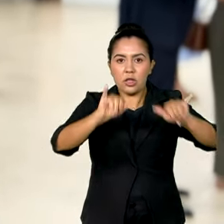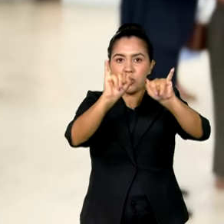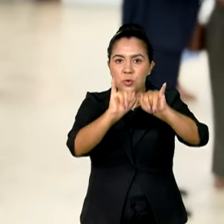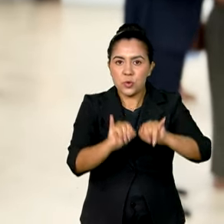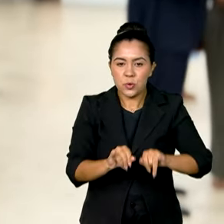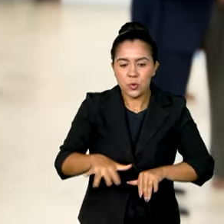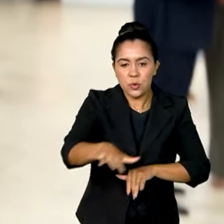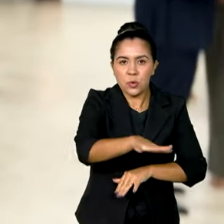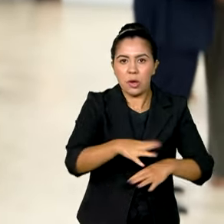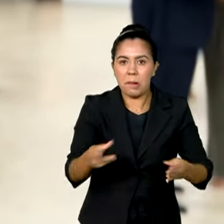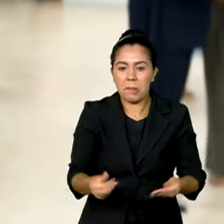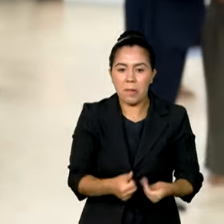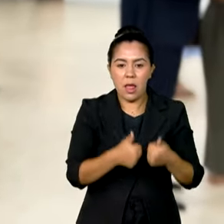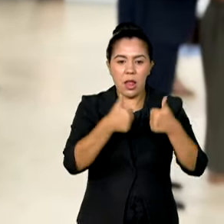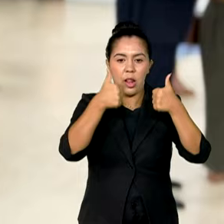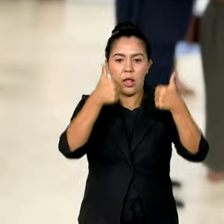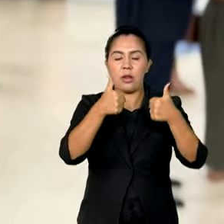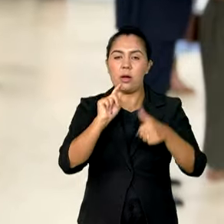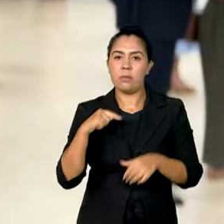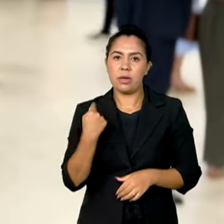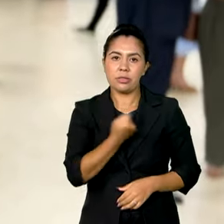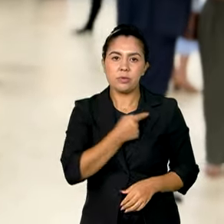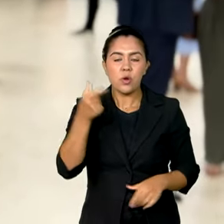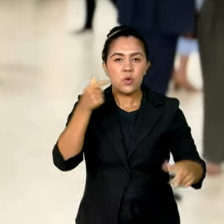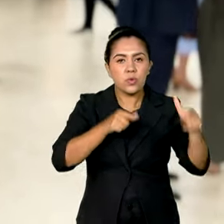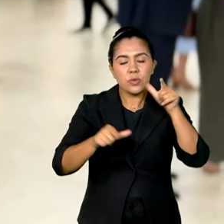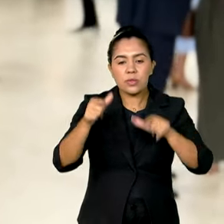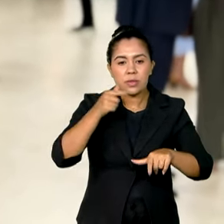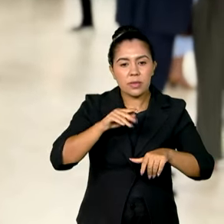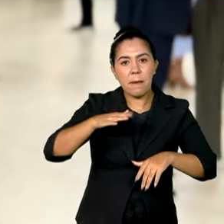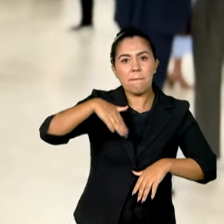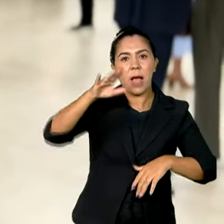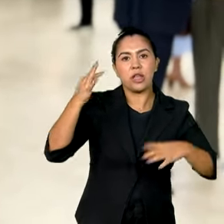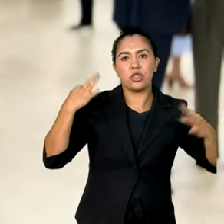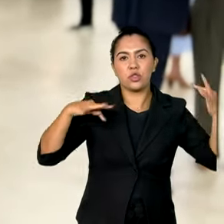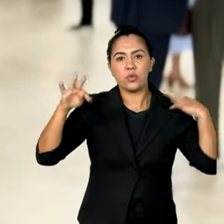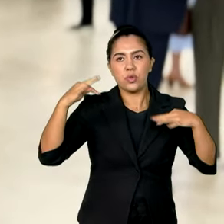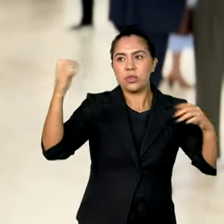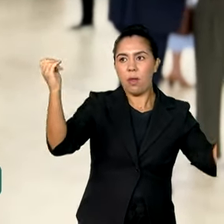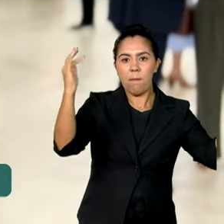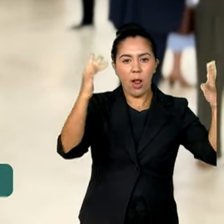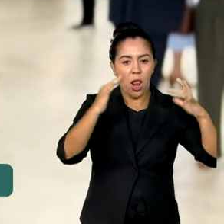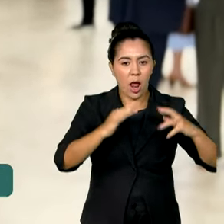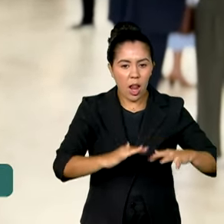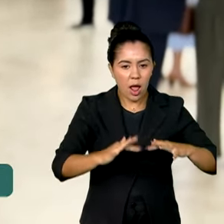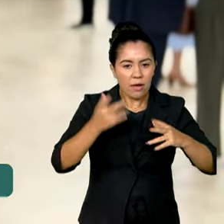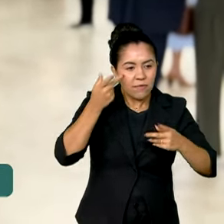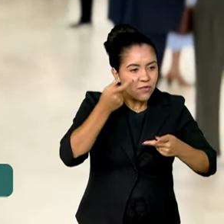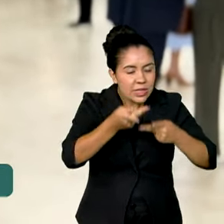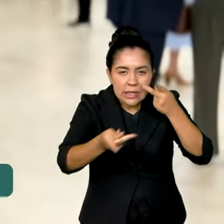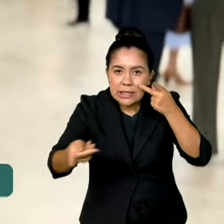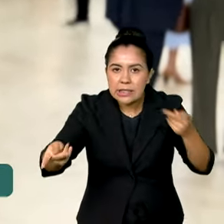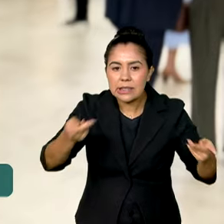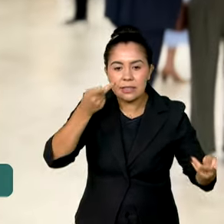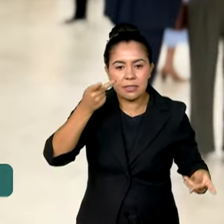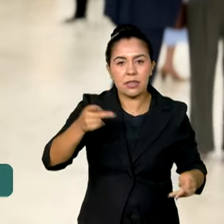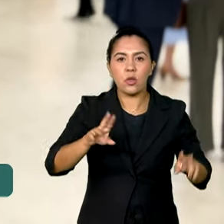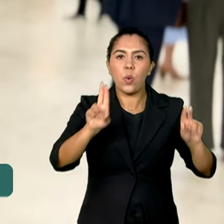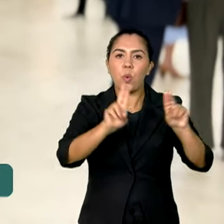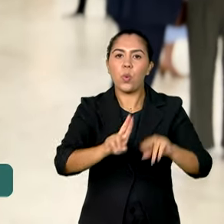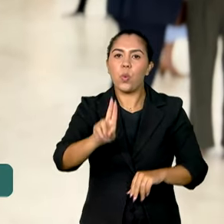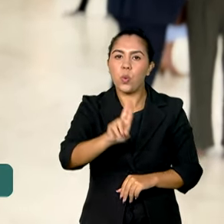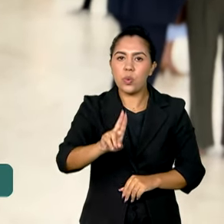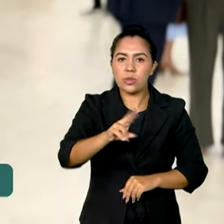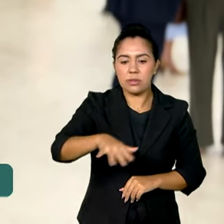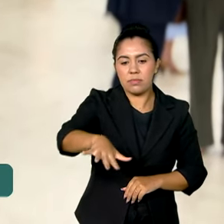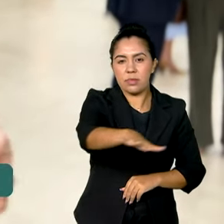aeroportuária para a gente poder cada vez mais receber turistas e visitantes que utilizam o aeroporto